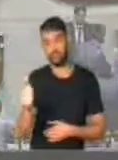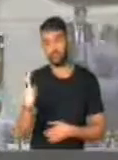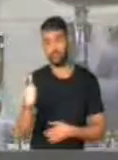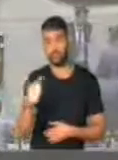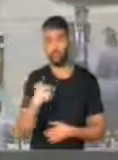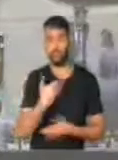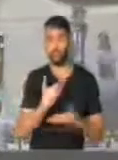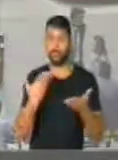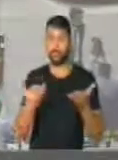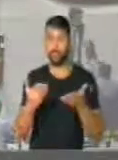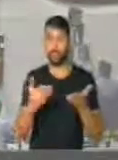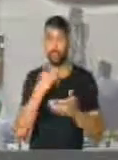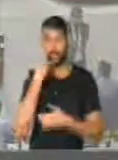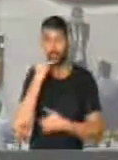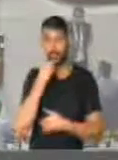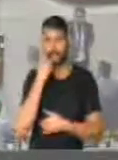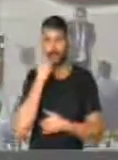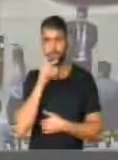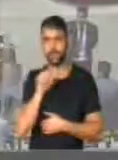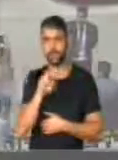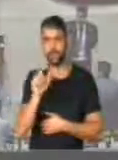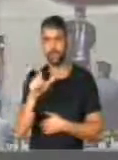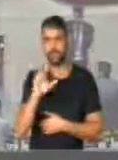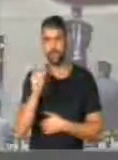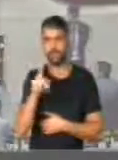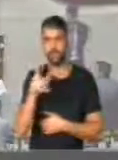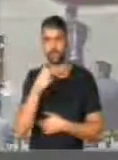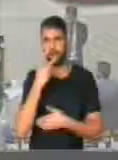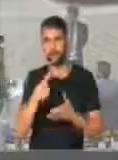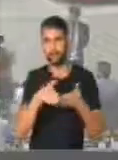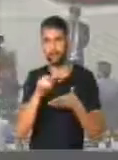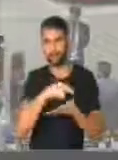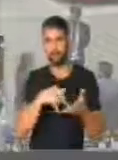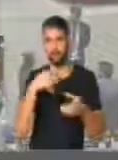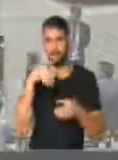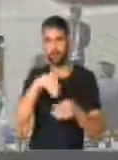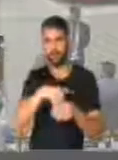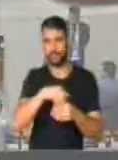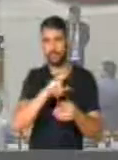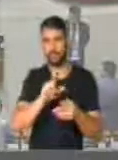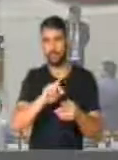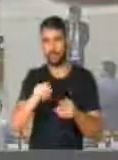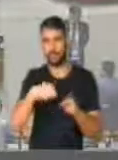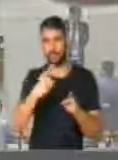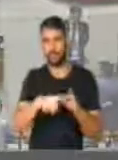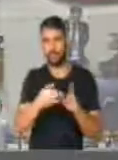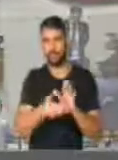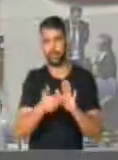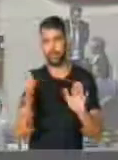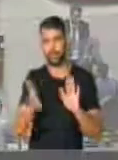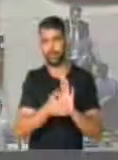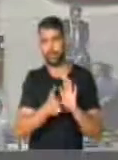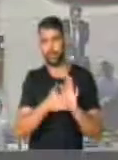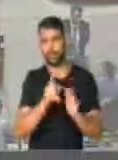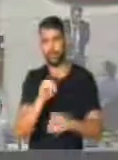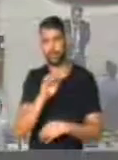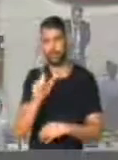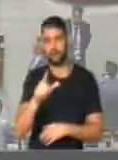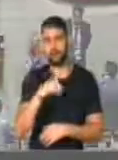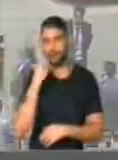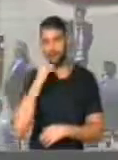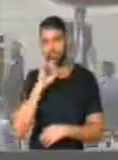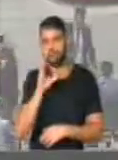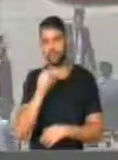E agora o deputado do pessoal, Chico Alencar, vai falar sobre um requerimento que pede a votação nominal do próximo, que é de retirada de pauta. Pessoal,